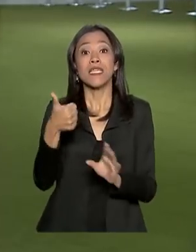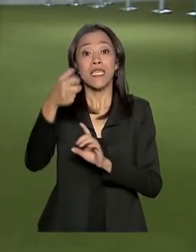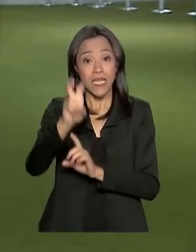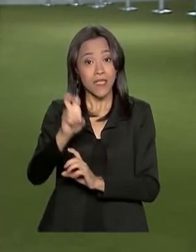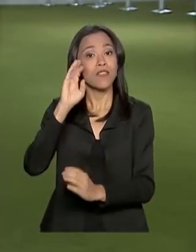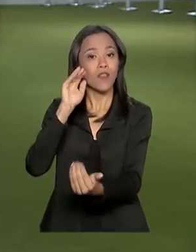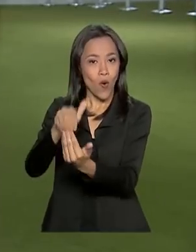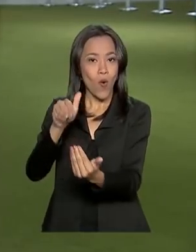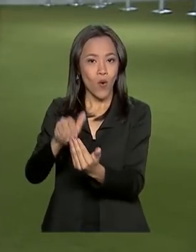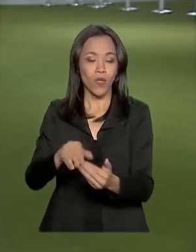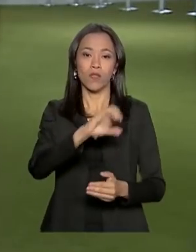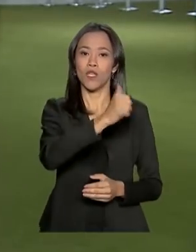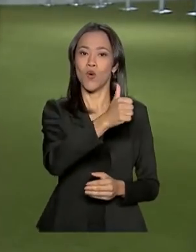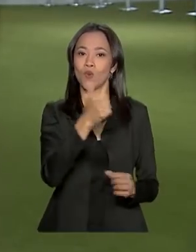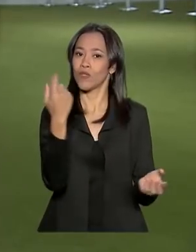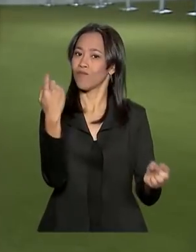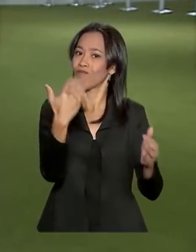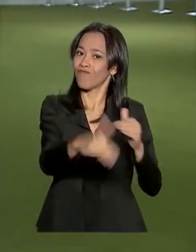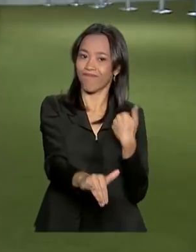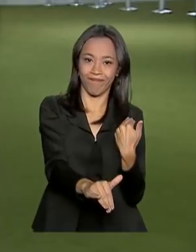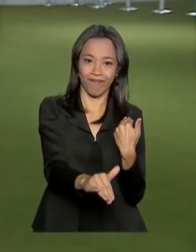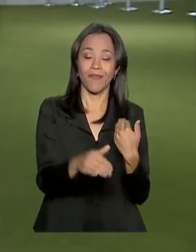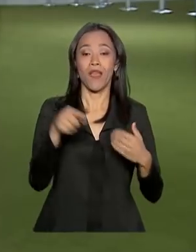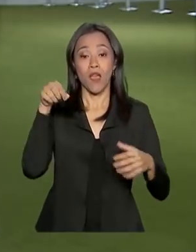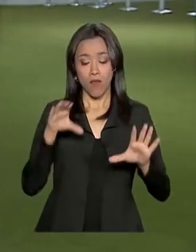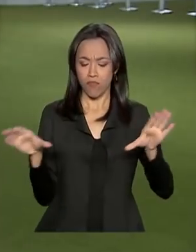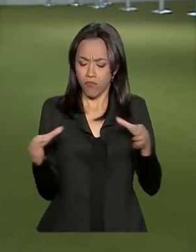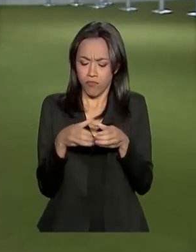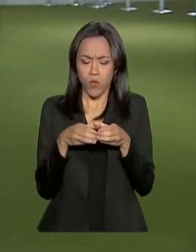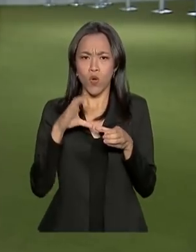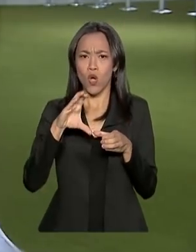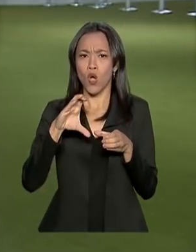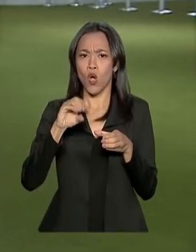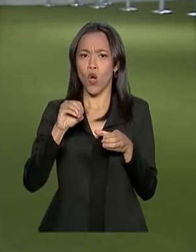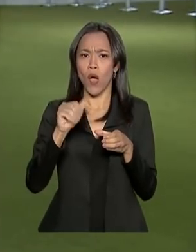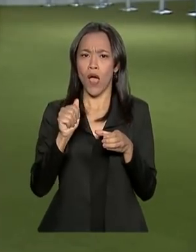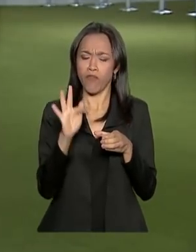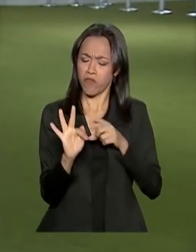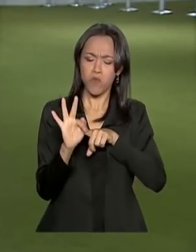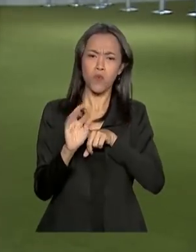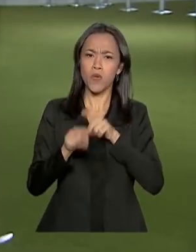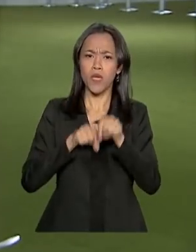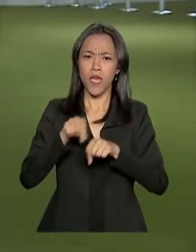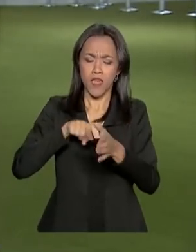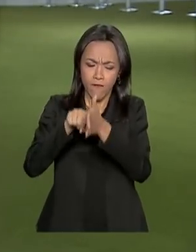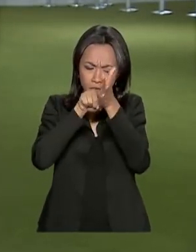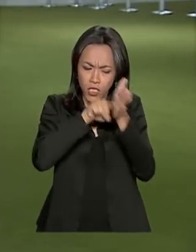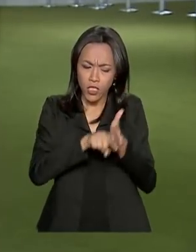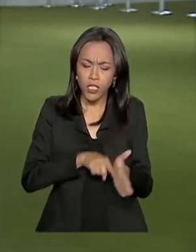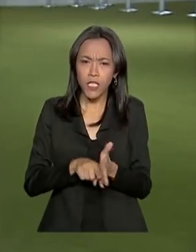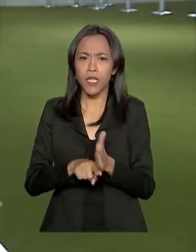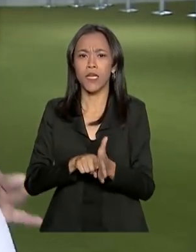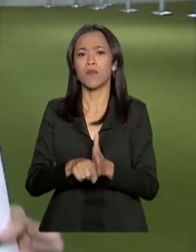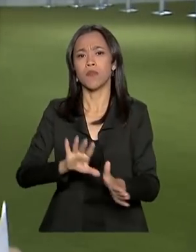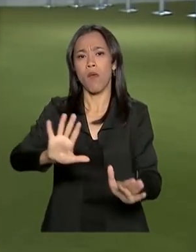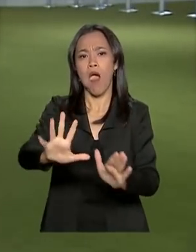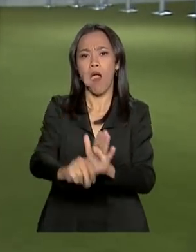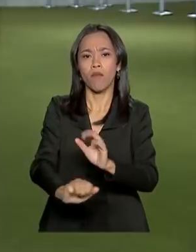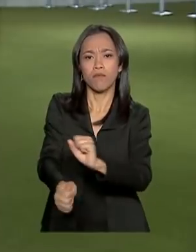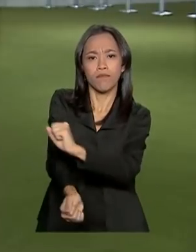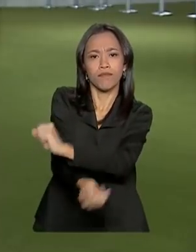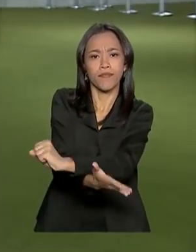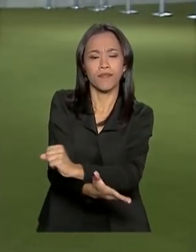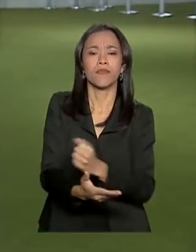favoráveis e 11 contrários. O COAF é um órgão de inteligência que investiga crimes como lavagem de dinheiro, por isso o governo